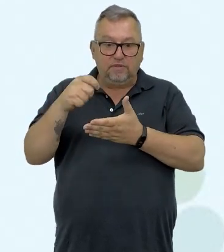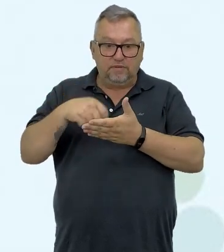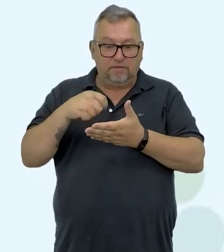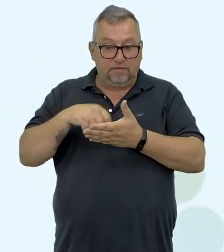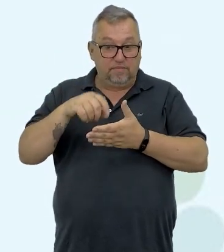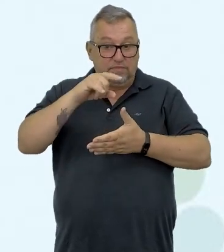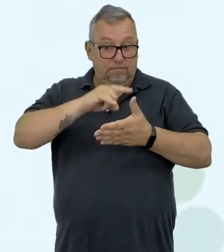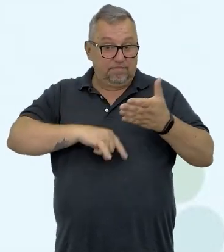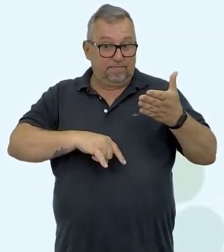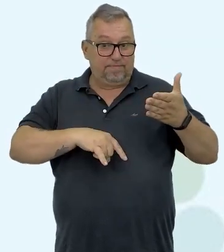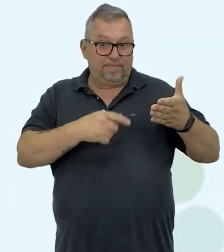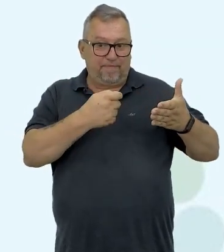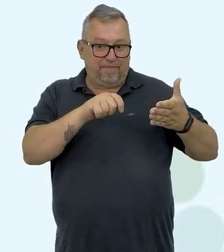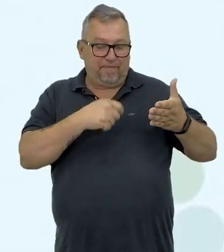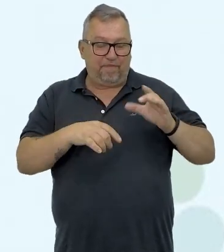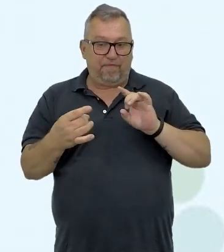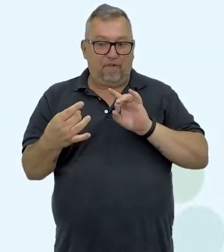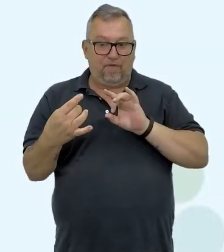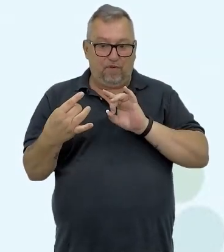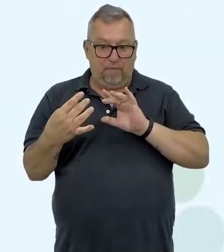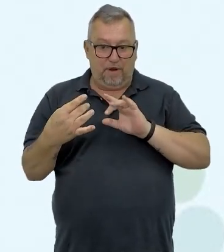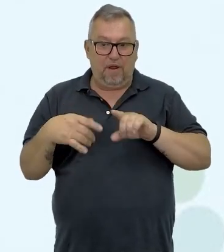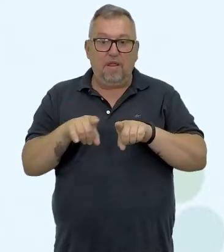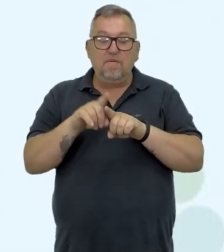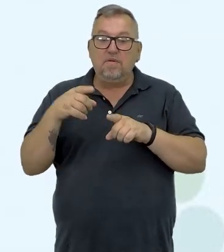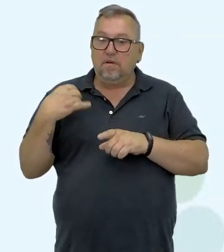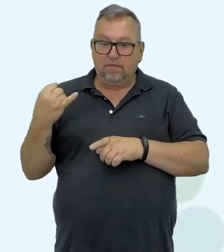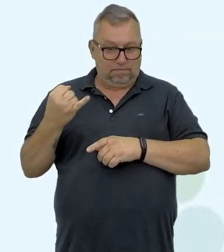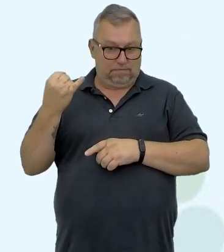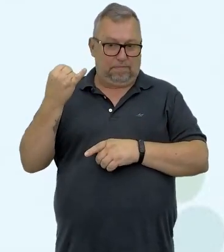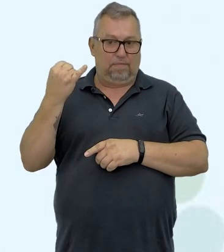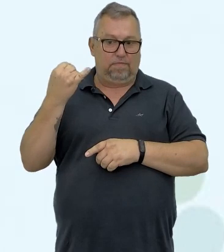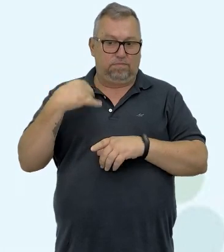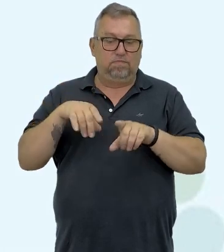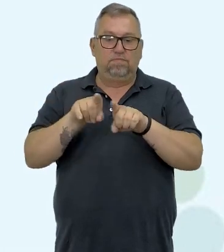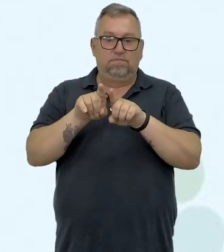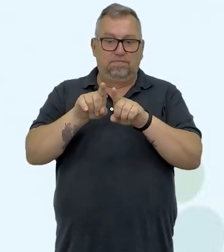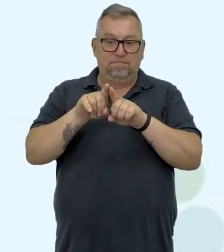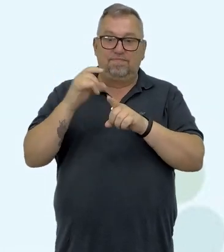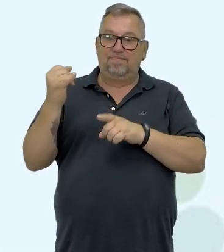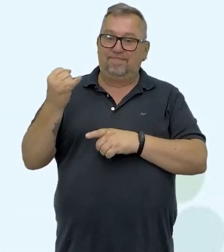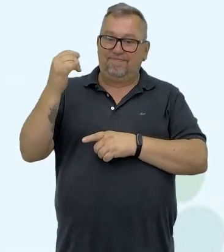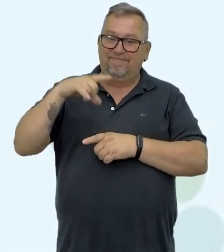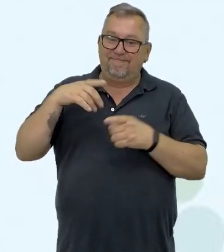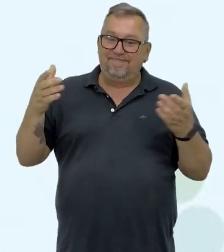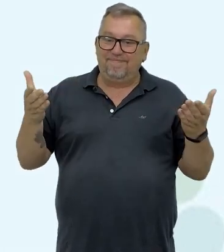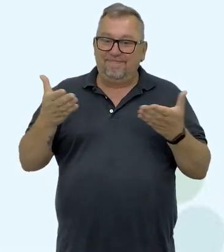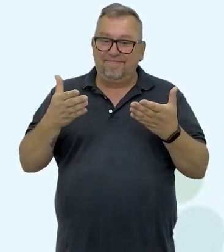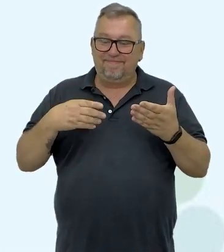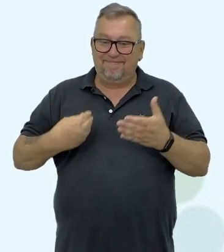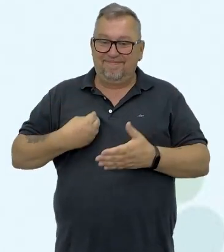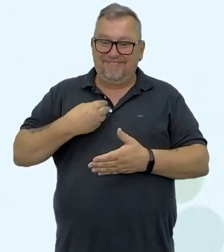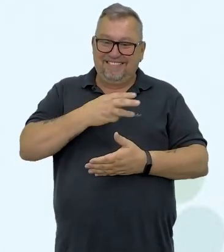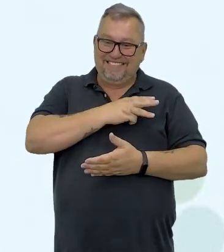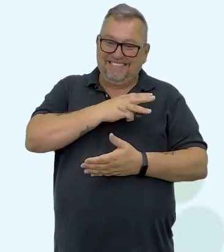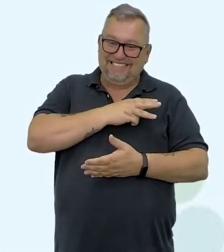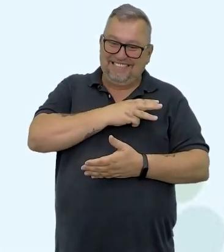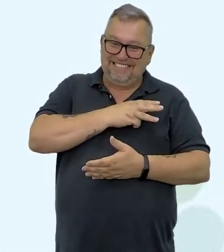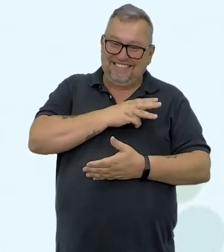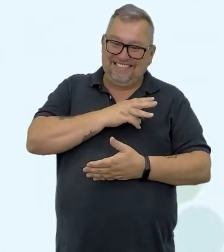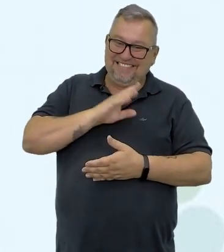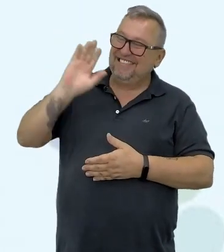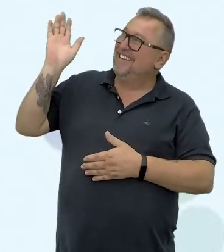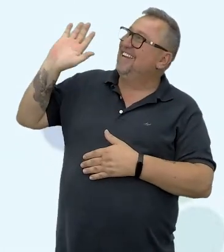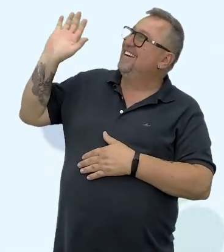formulário para feedback. Coisas que são muito preciosas. E falar em precioso, nós temos aí a presença do Sidney. Já